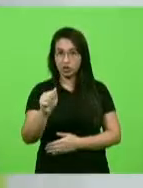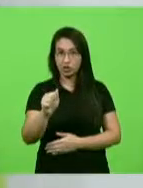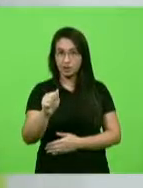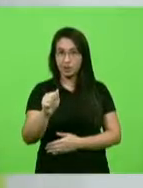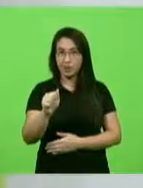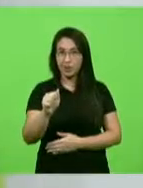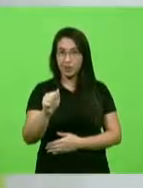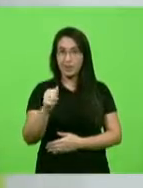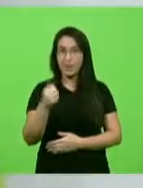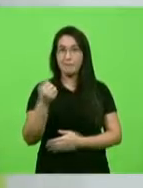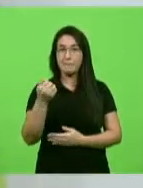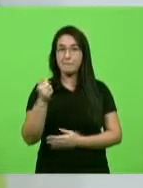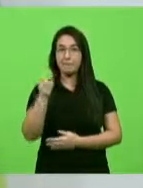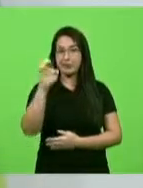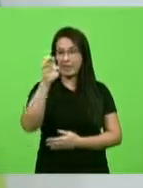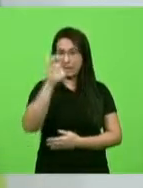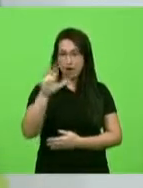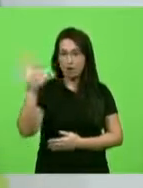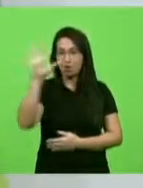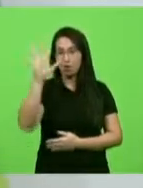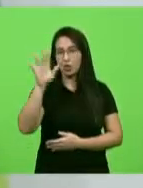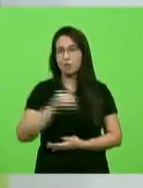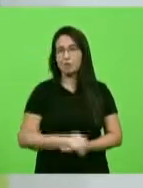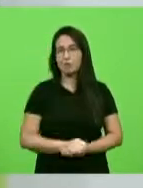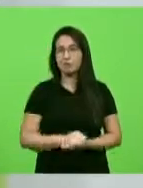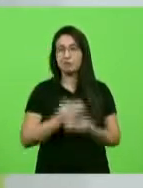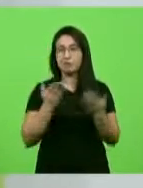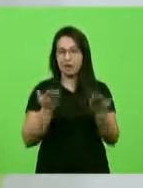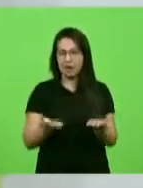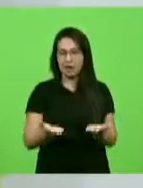é bom para o Brasil, que é um grande produtor desse grão.